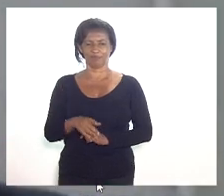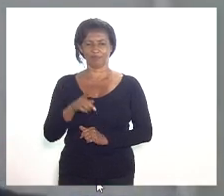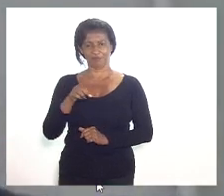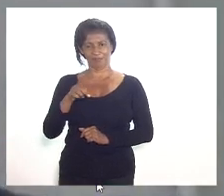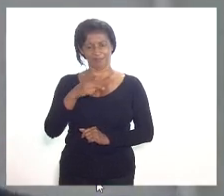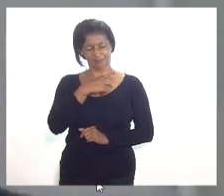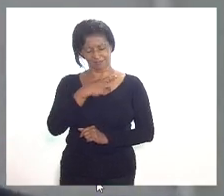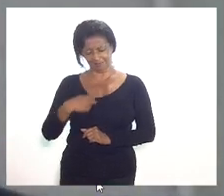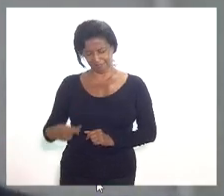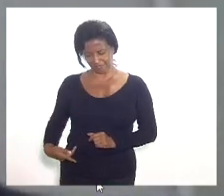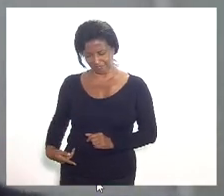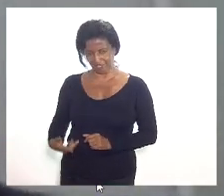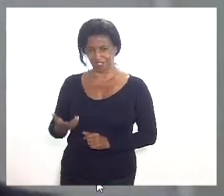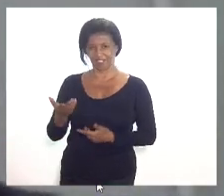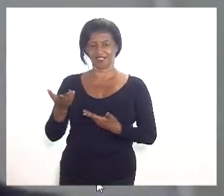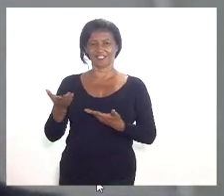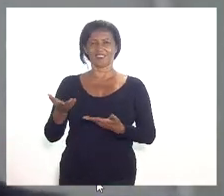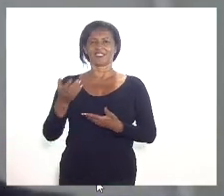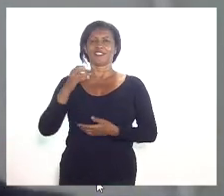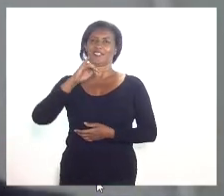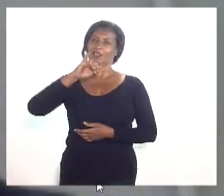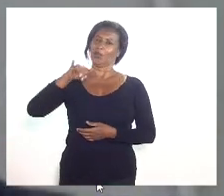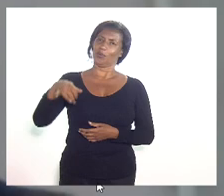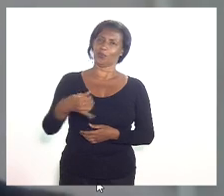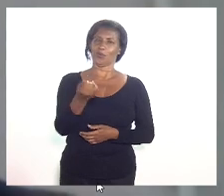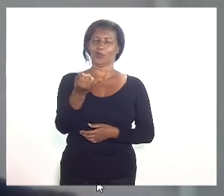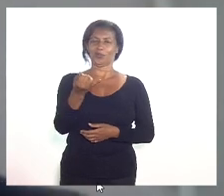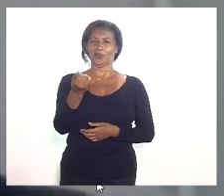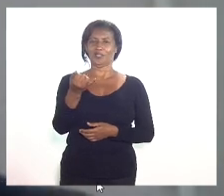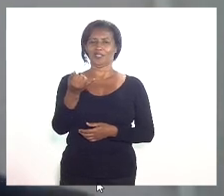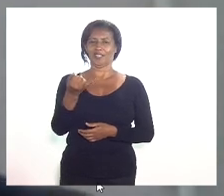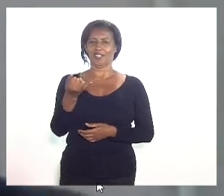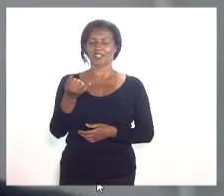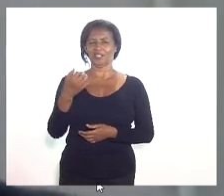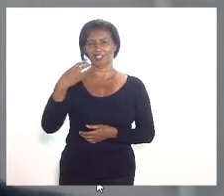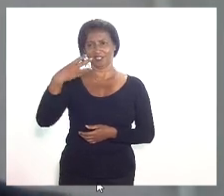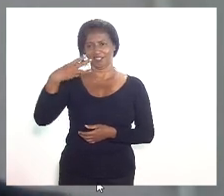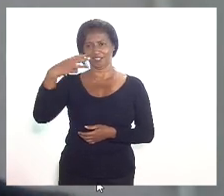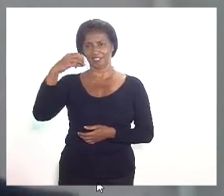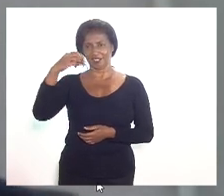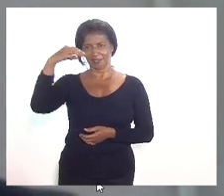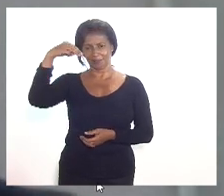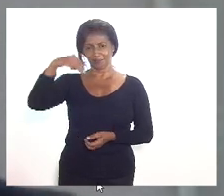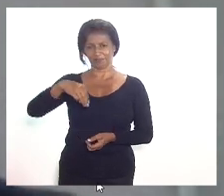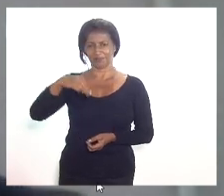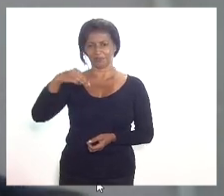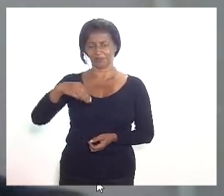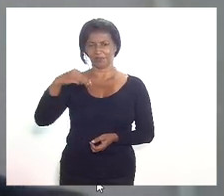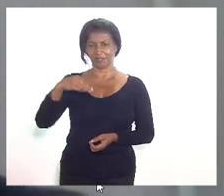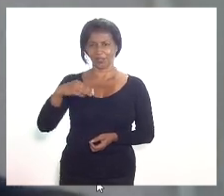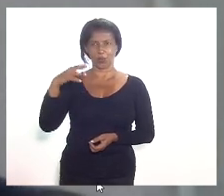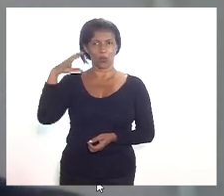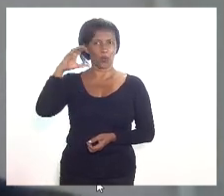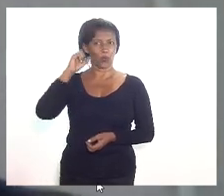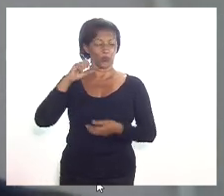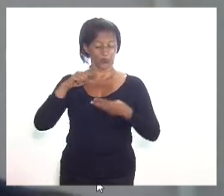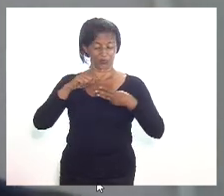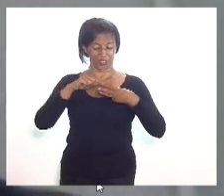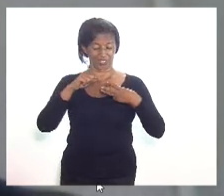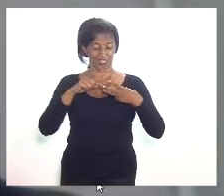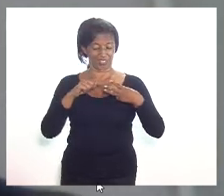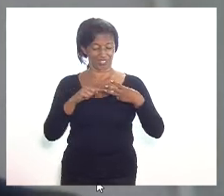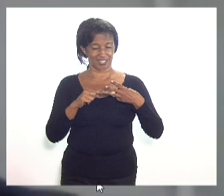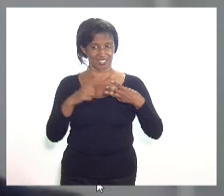oportunidade daqui aos próximos 30 minutos ouvir três deputados